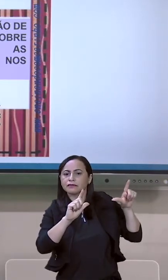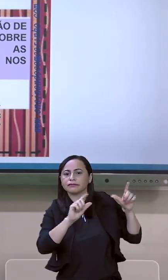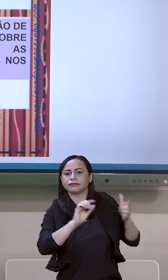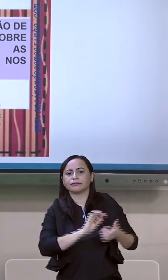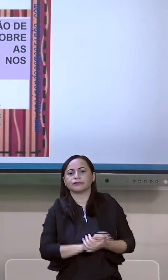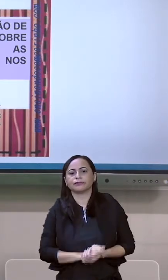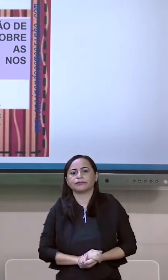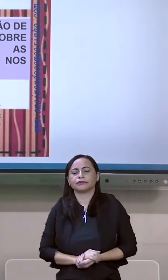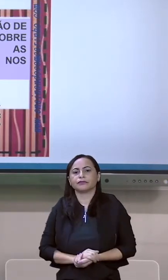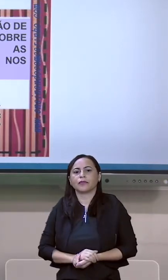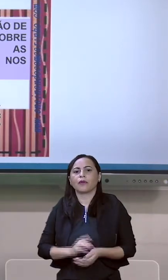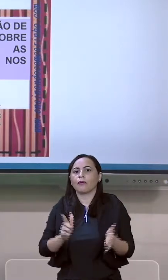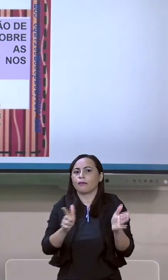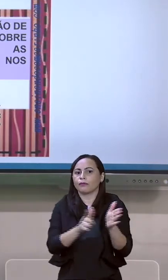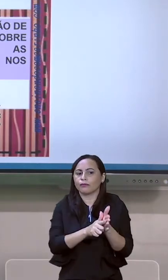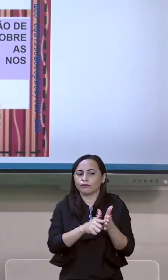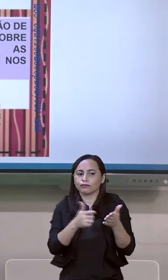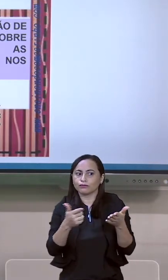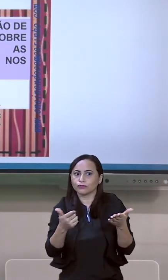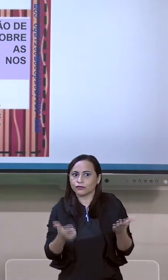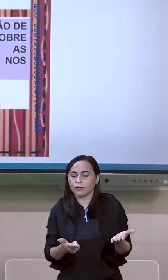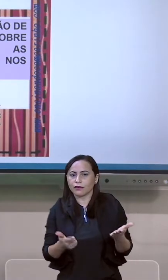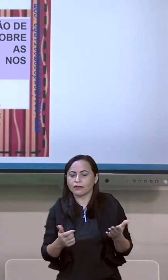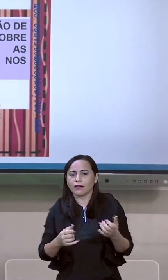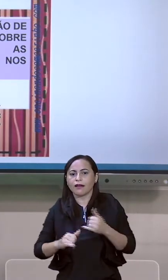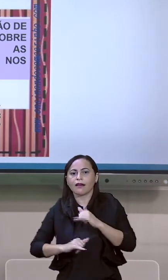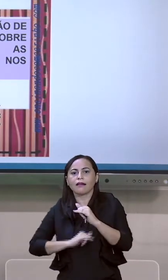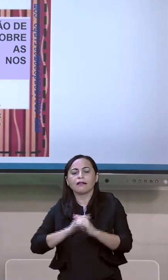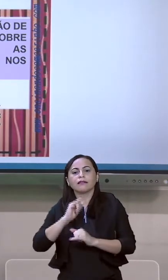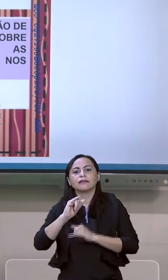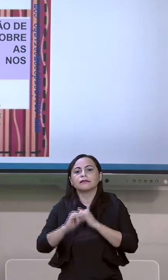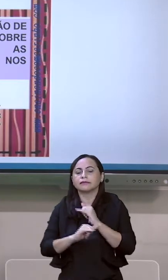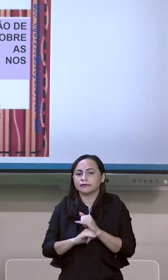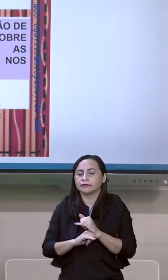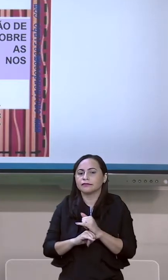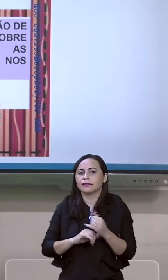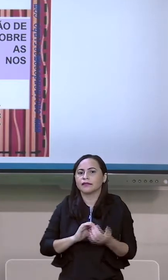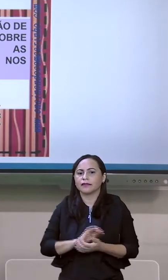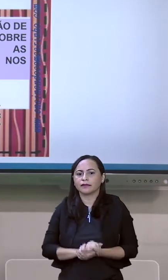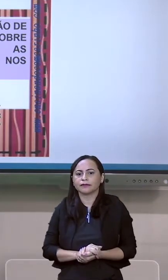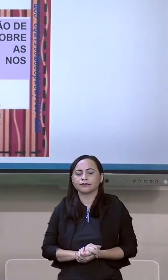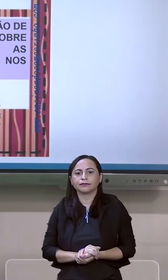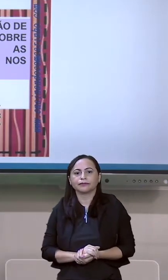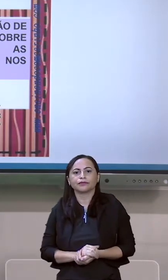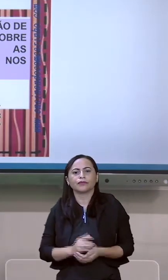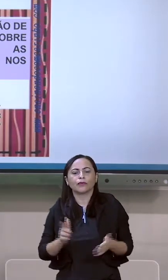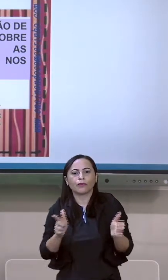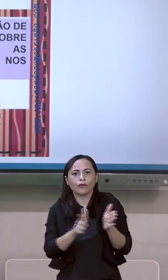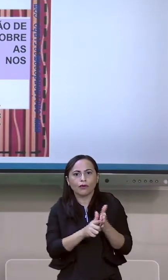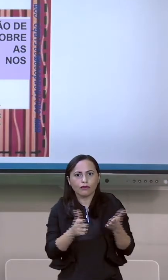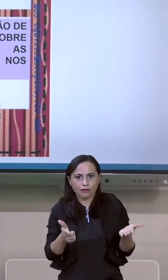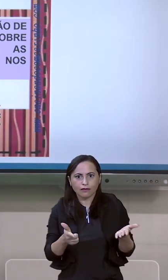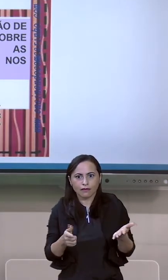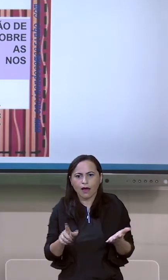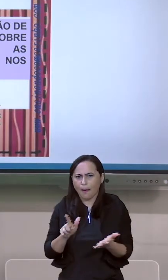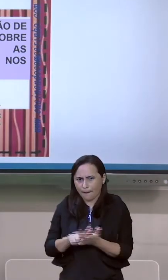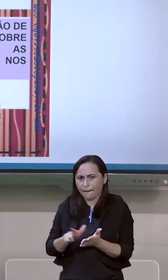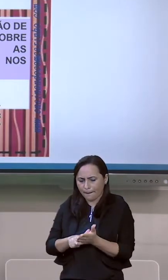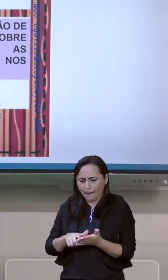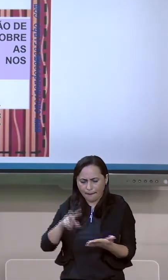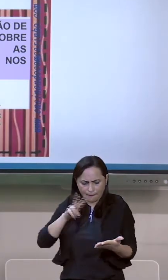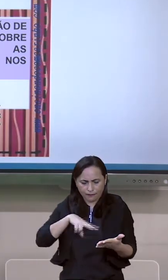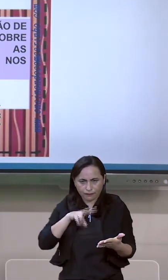né, num jornal online, num site, pode aparecer também num jornal impresso que você pega, lê